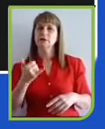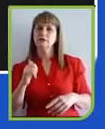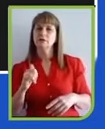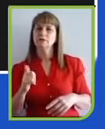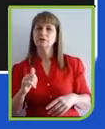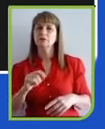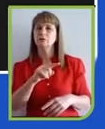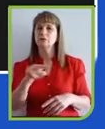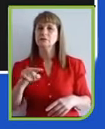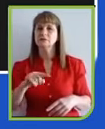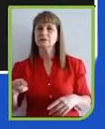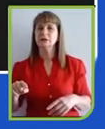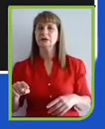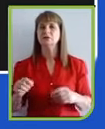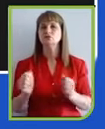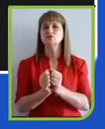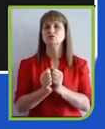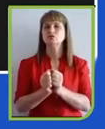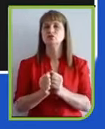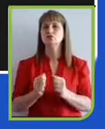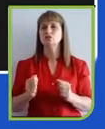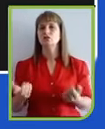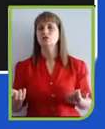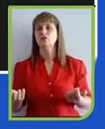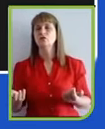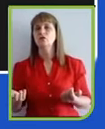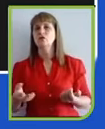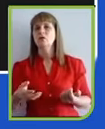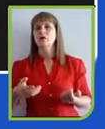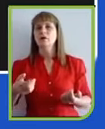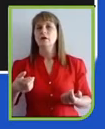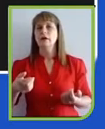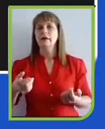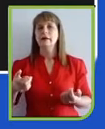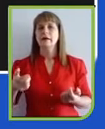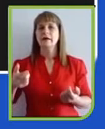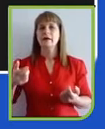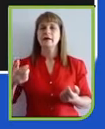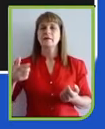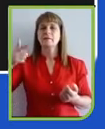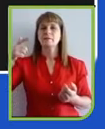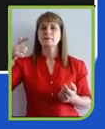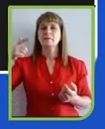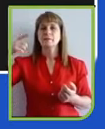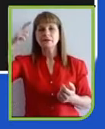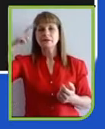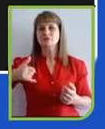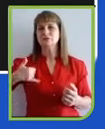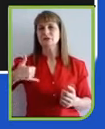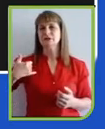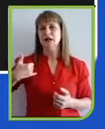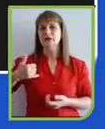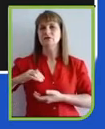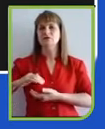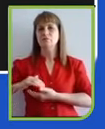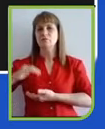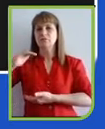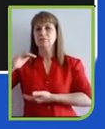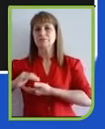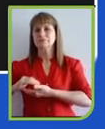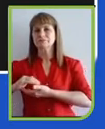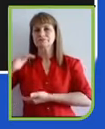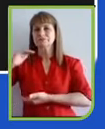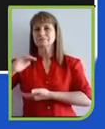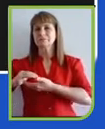baby boomers. Então, tem aí uma confusão de gente de 60 anos com gente de